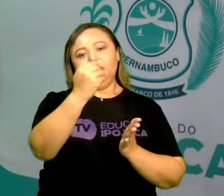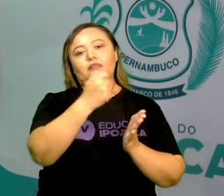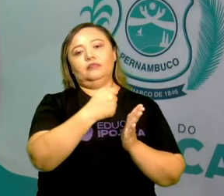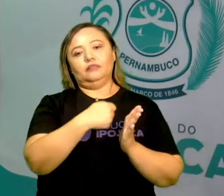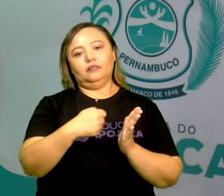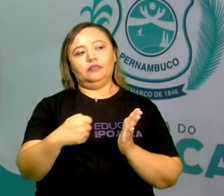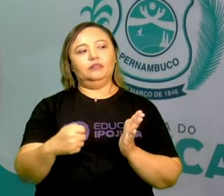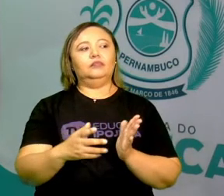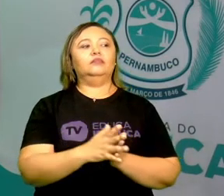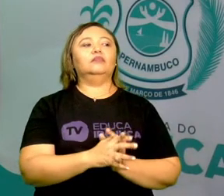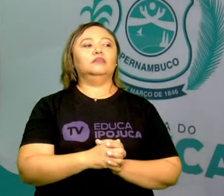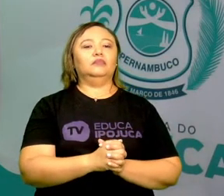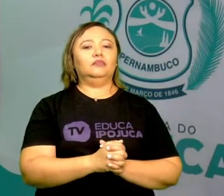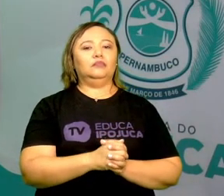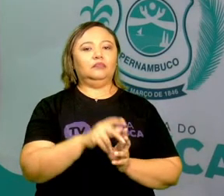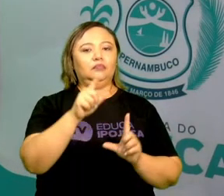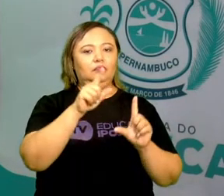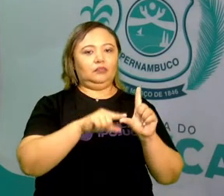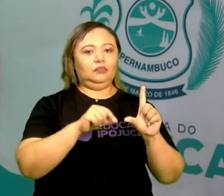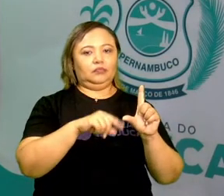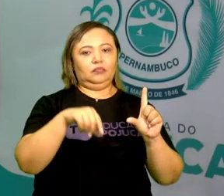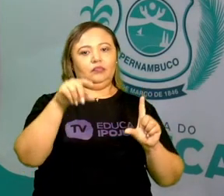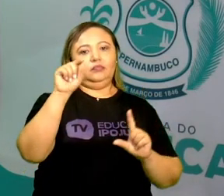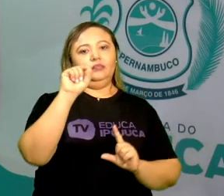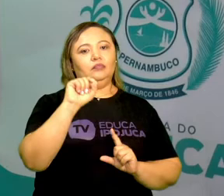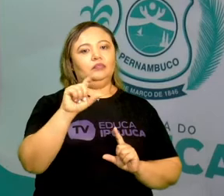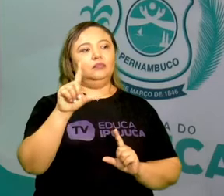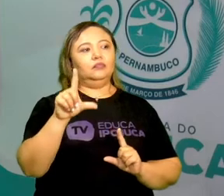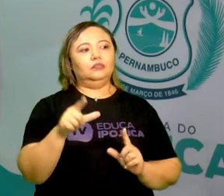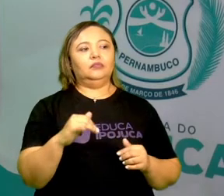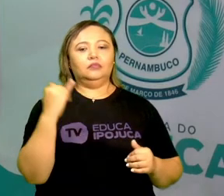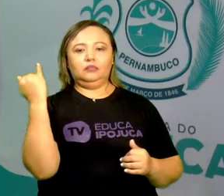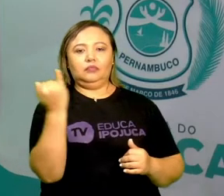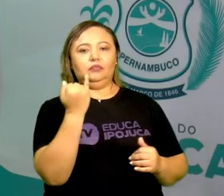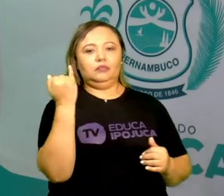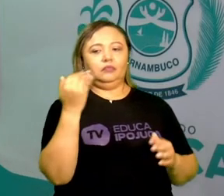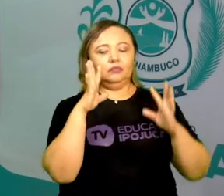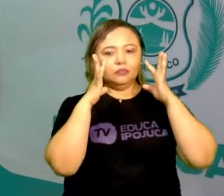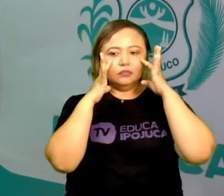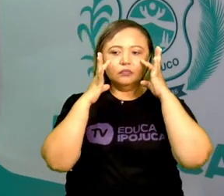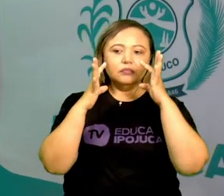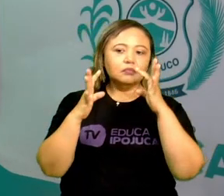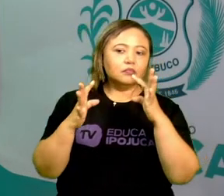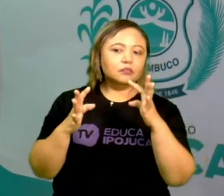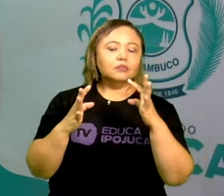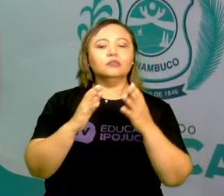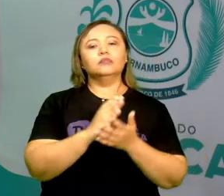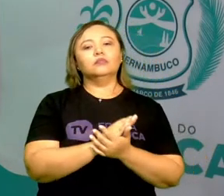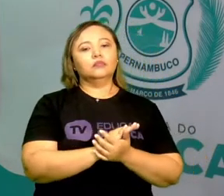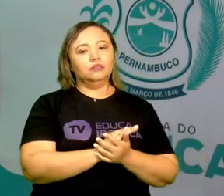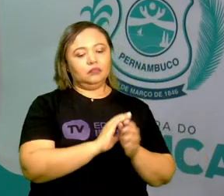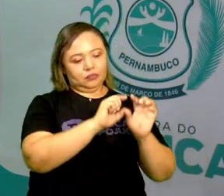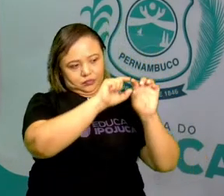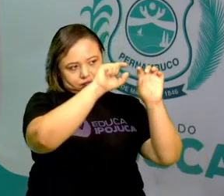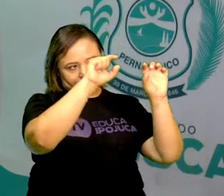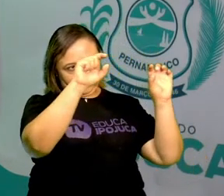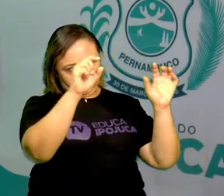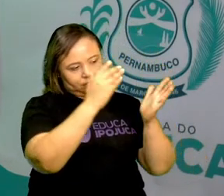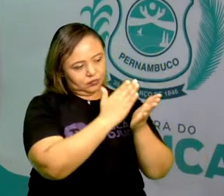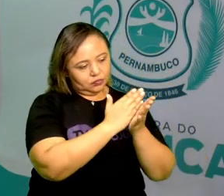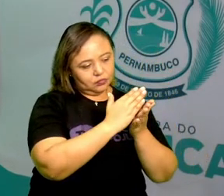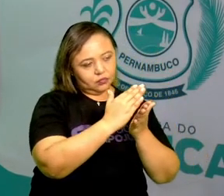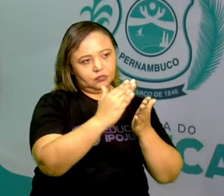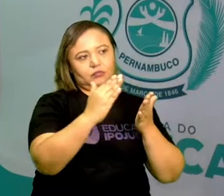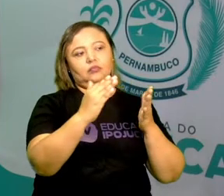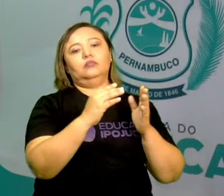com letra maiúscula. Então, é importante observarmos que no início de frase, escrita